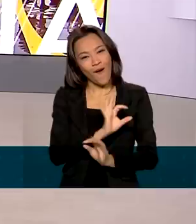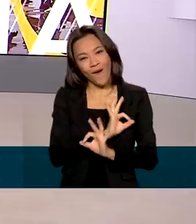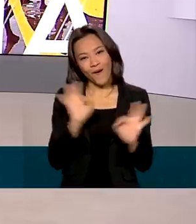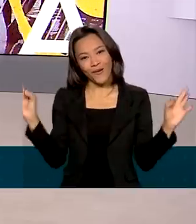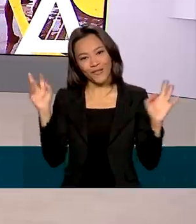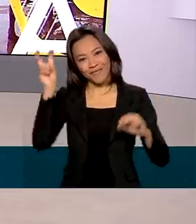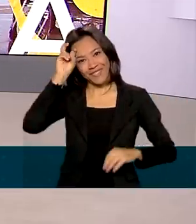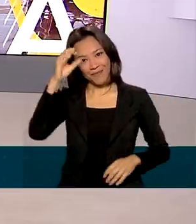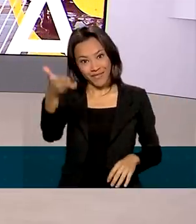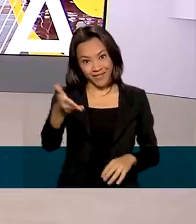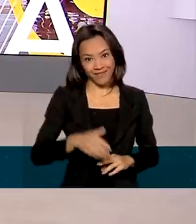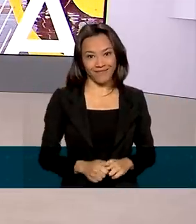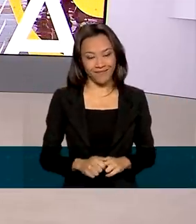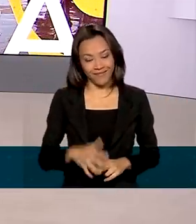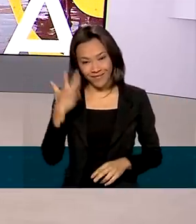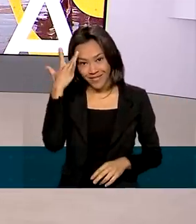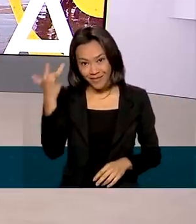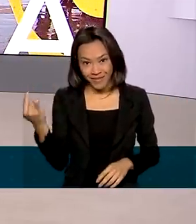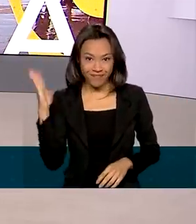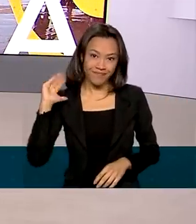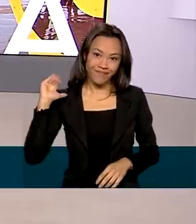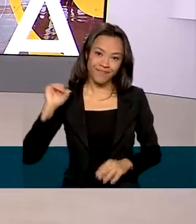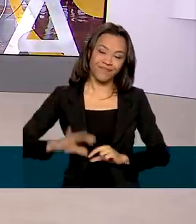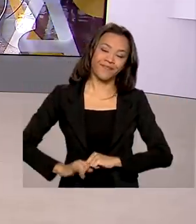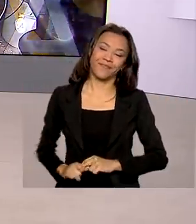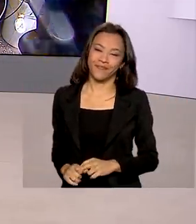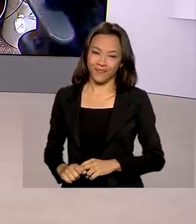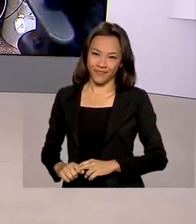ótima quinta-feira para você e até amanhã. Tchau, tchau.